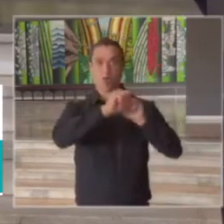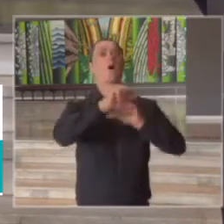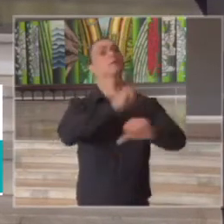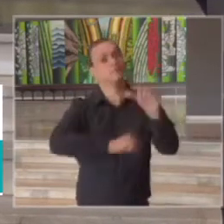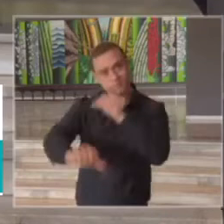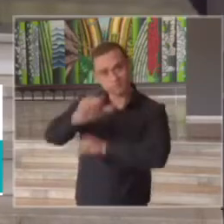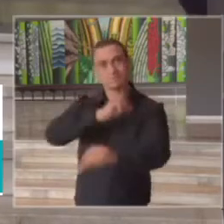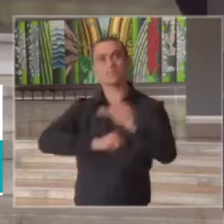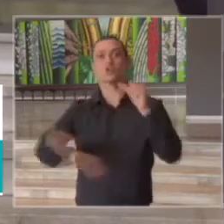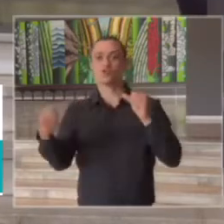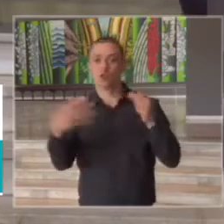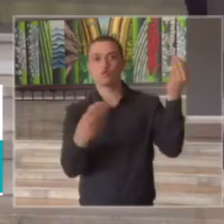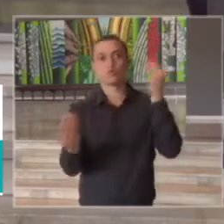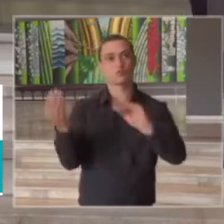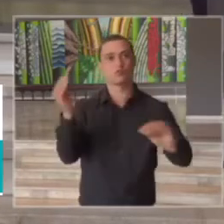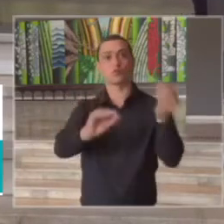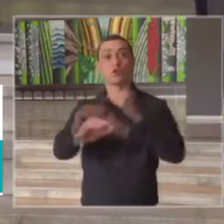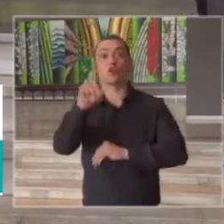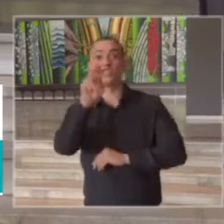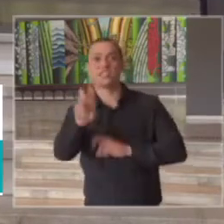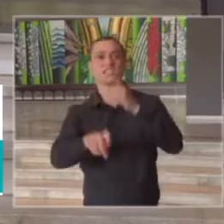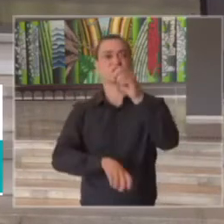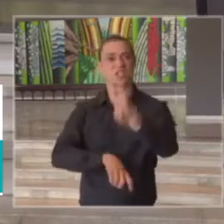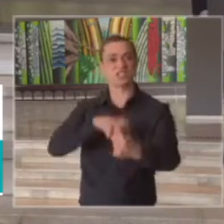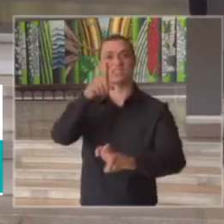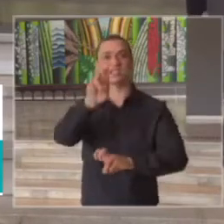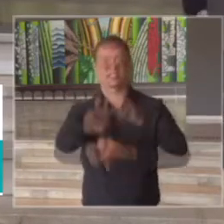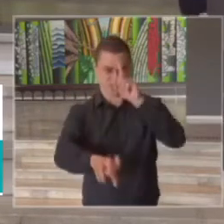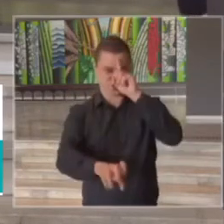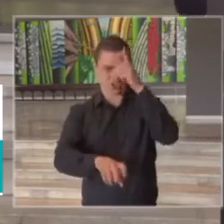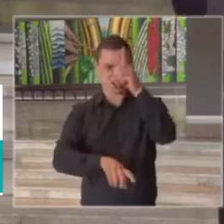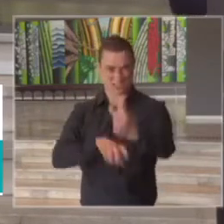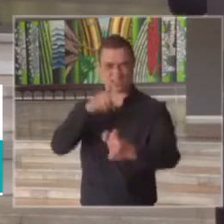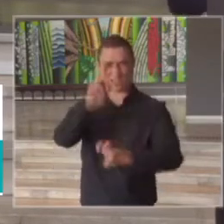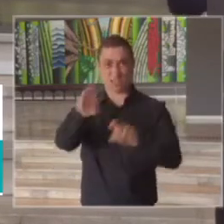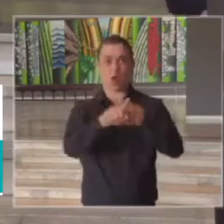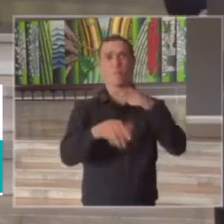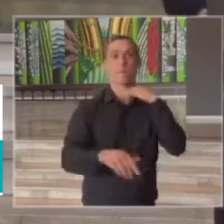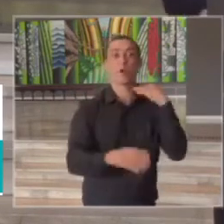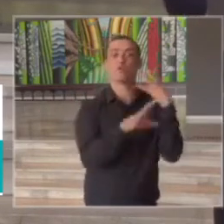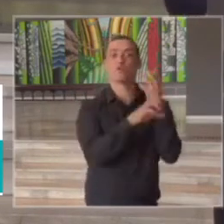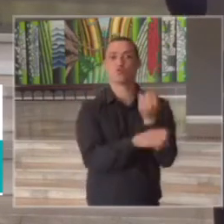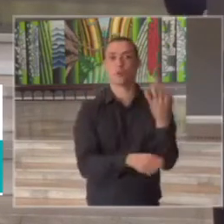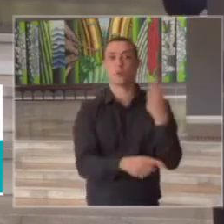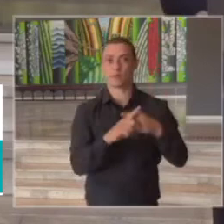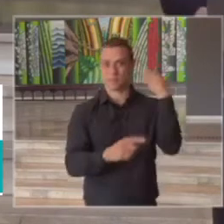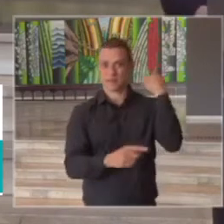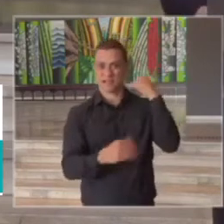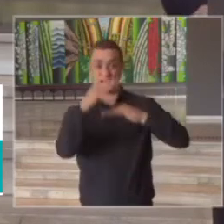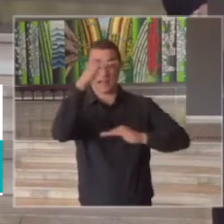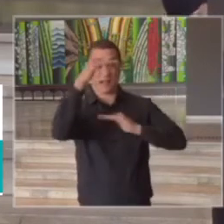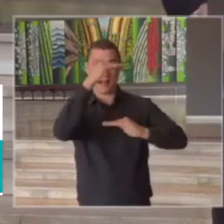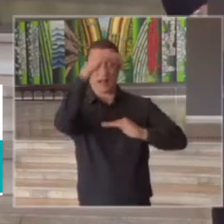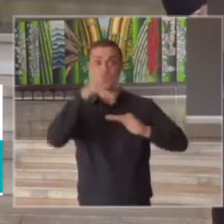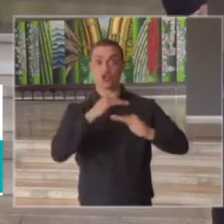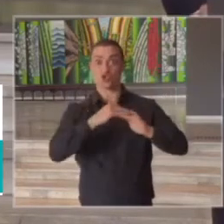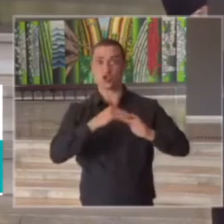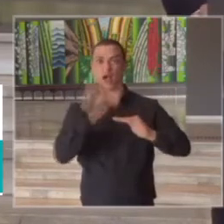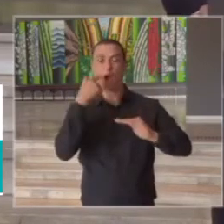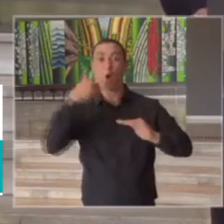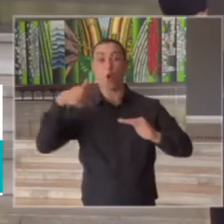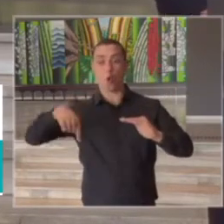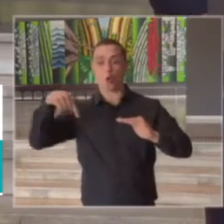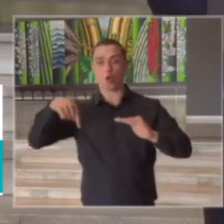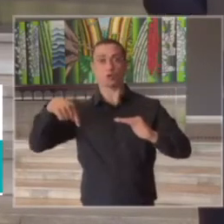atualizamos com revisões quinzenais foi exatamente o foi feito com óbitos porque a gente estava no intervalo inferior o dado de